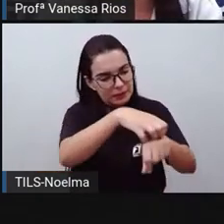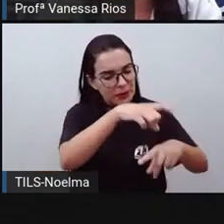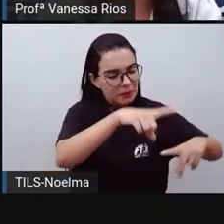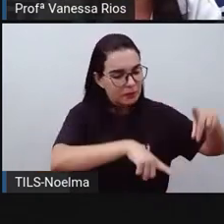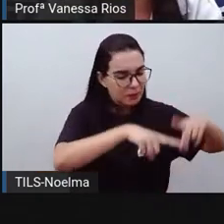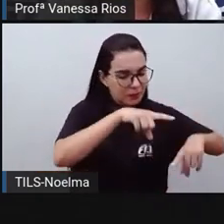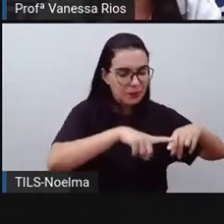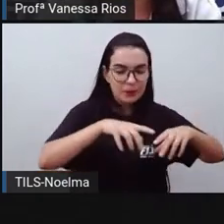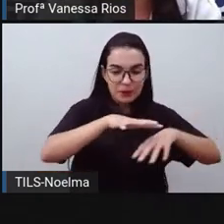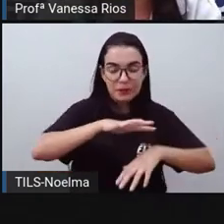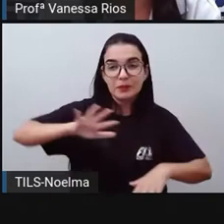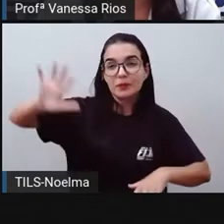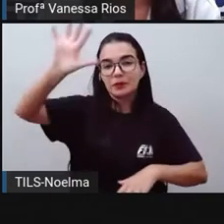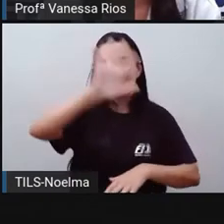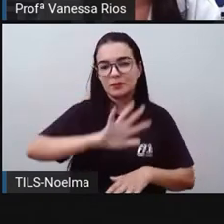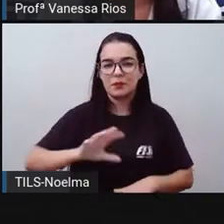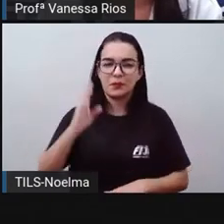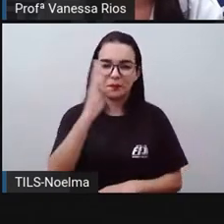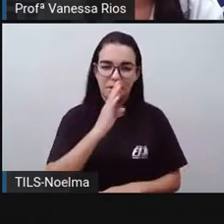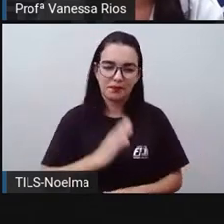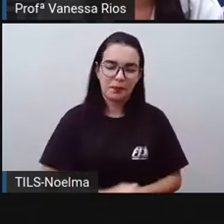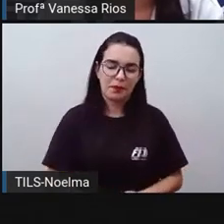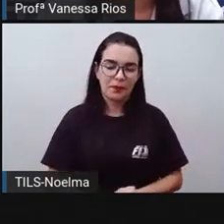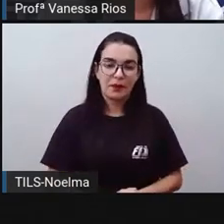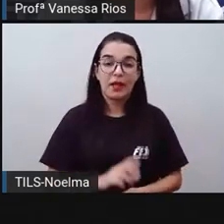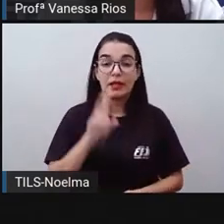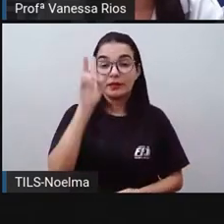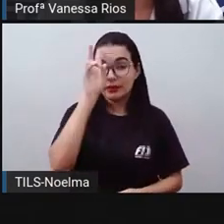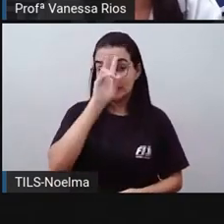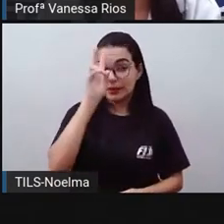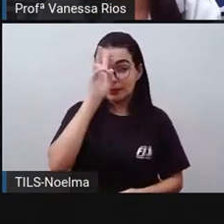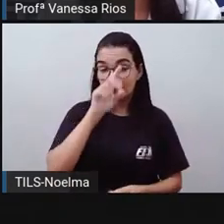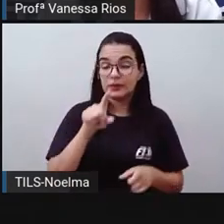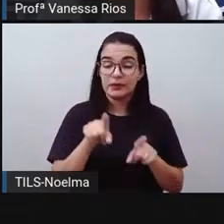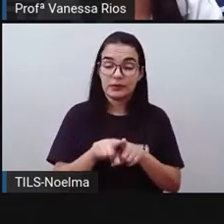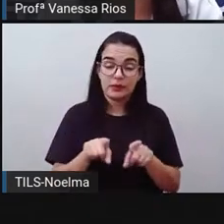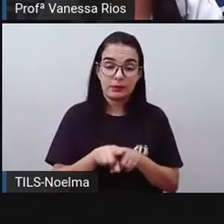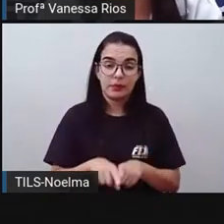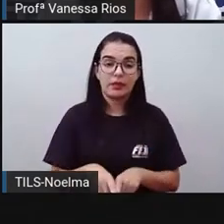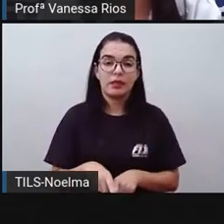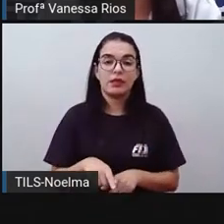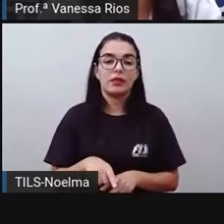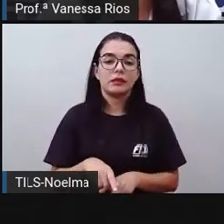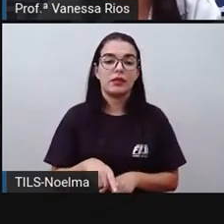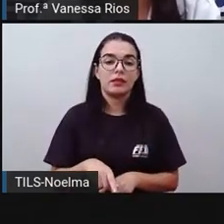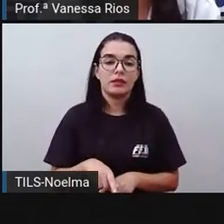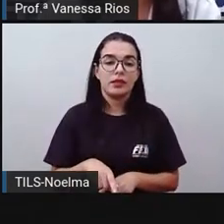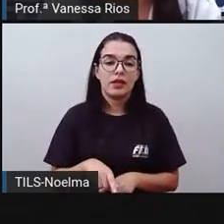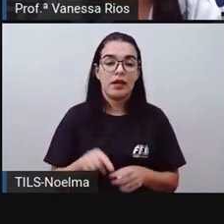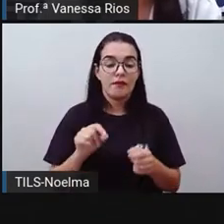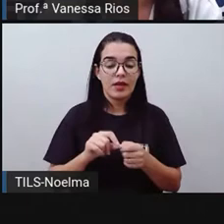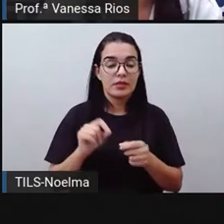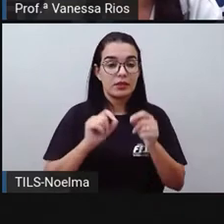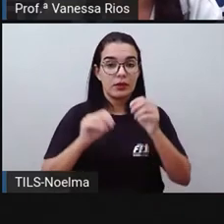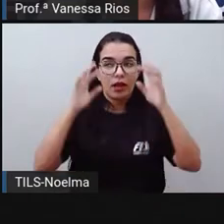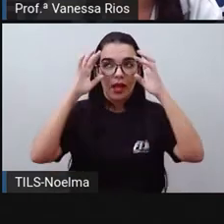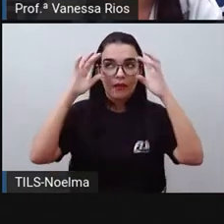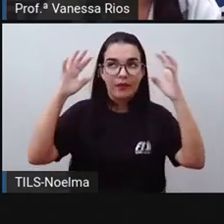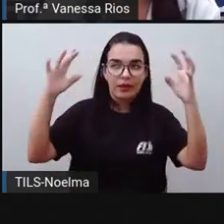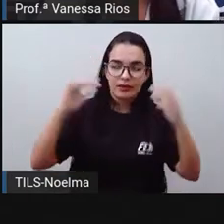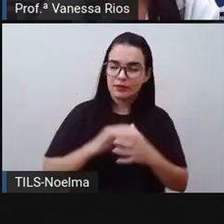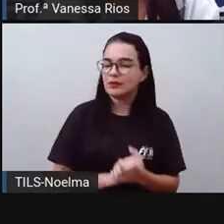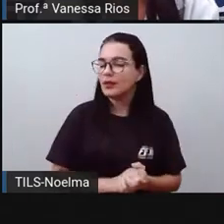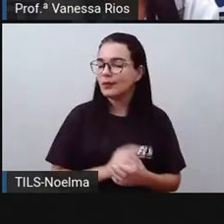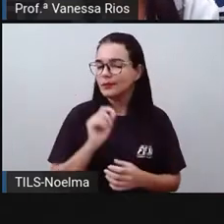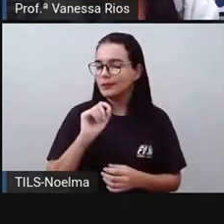toda a extensão do nosso país. Lembrando aí, né, e já fazendo uma reflexão que nem todas as estradas, nem